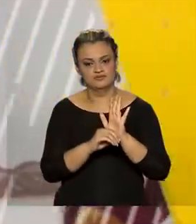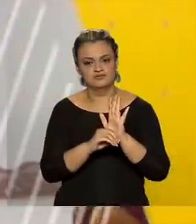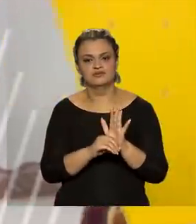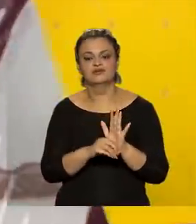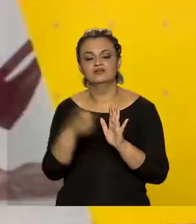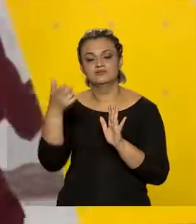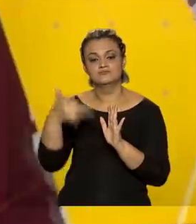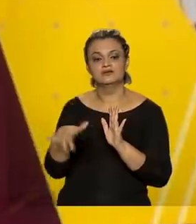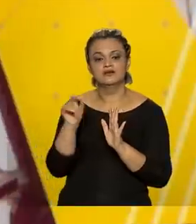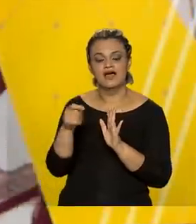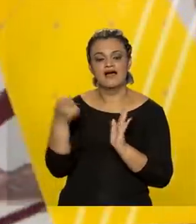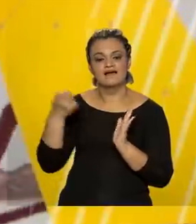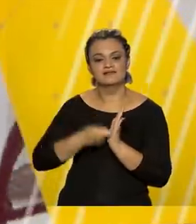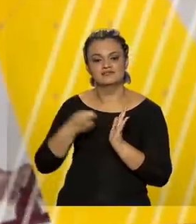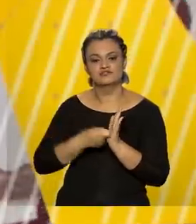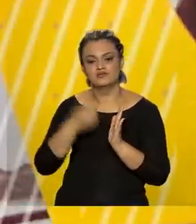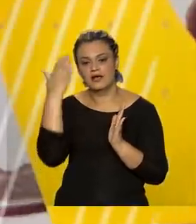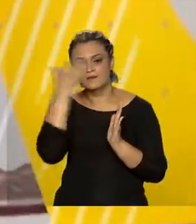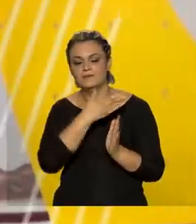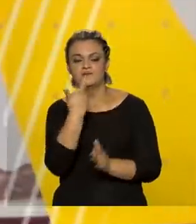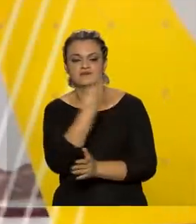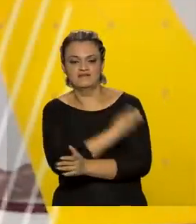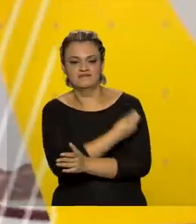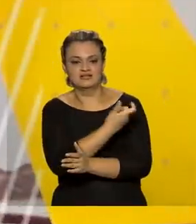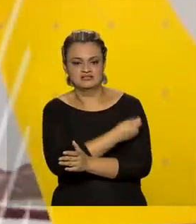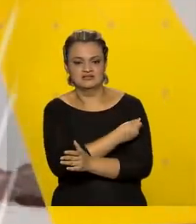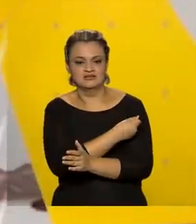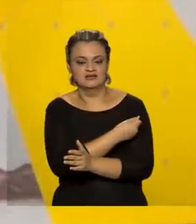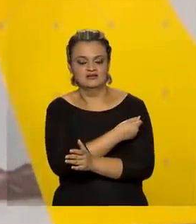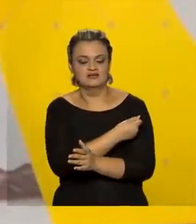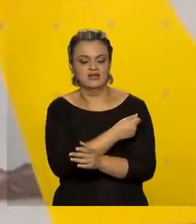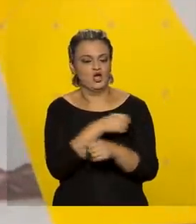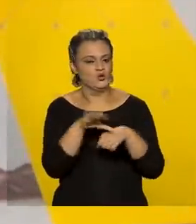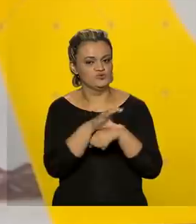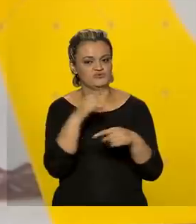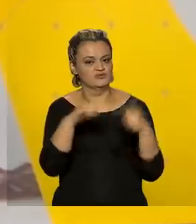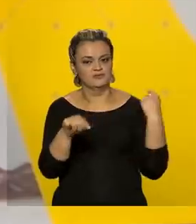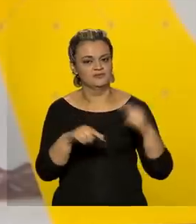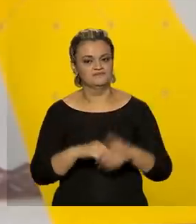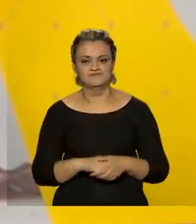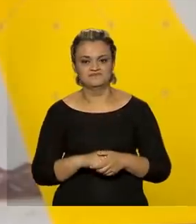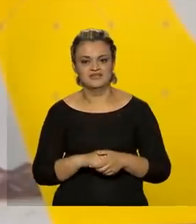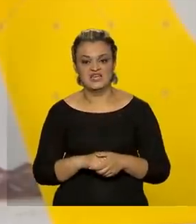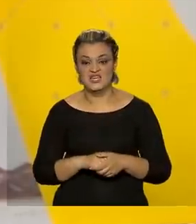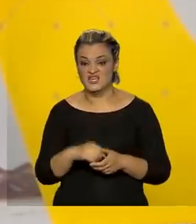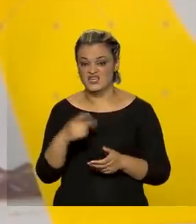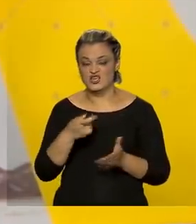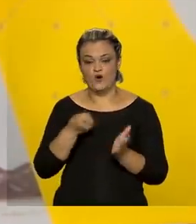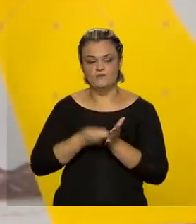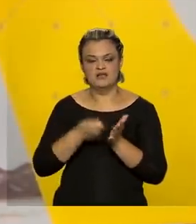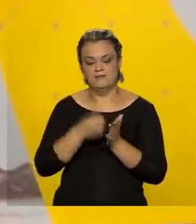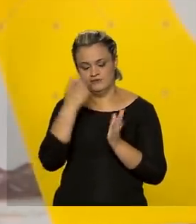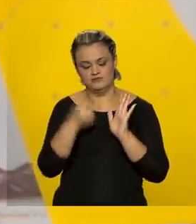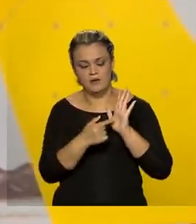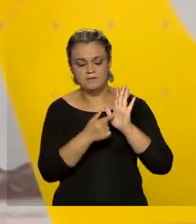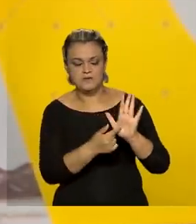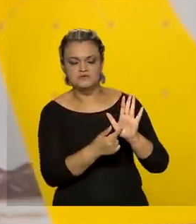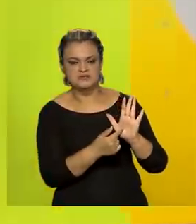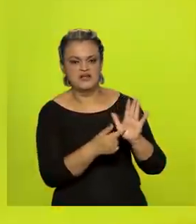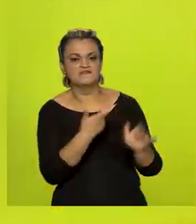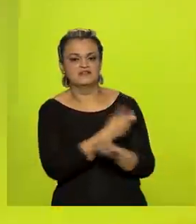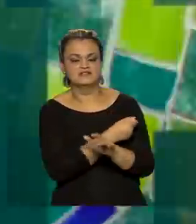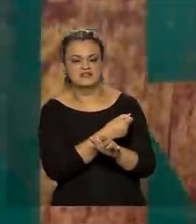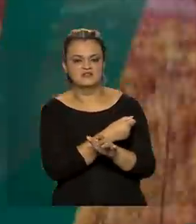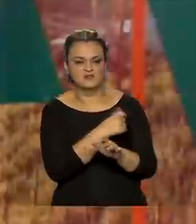diz que a exigência de comprovante de vacina é inconstitucional e determina que isso não pode ser motivo de demissão por